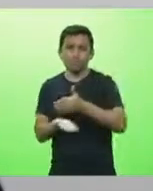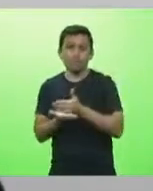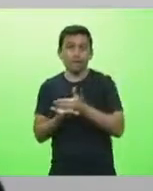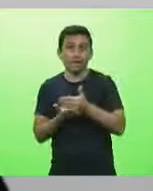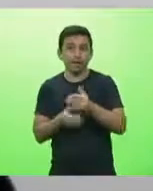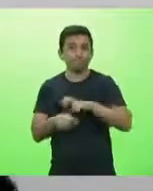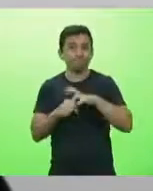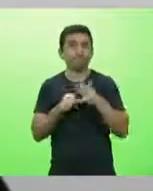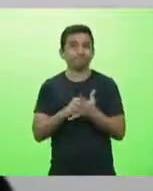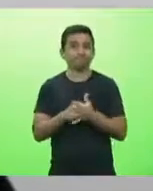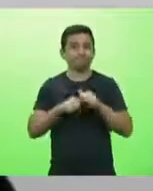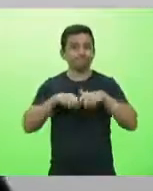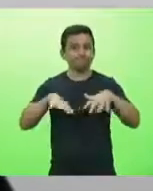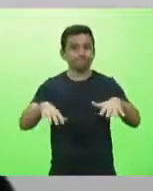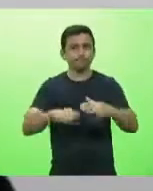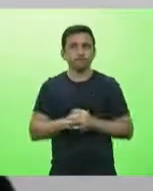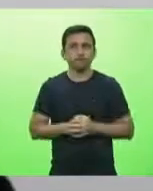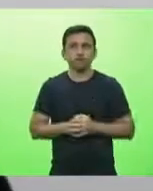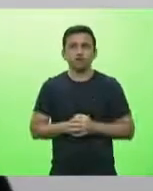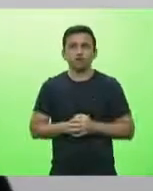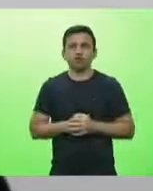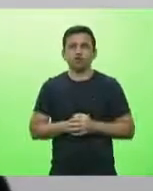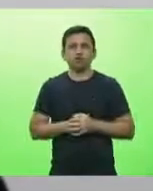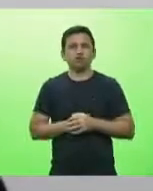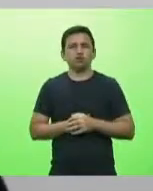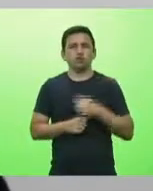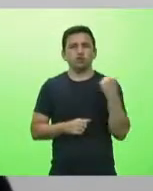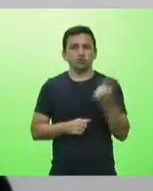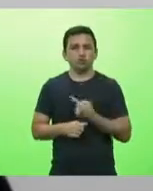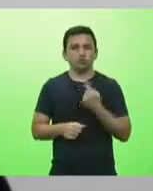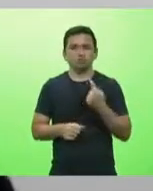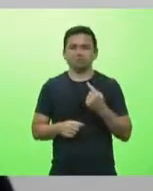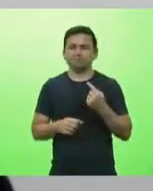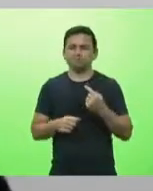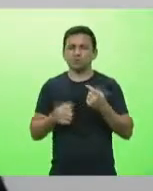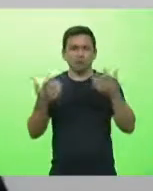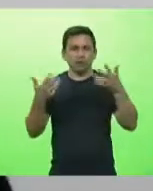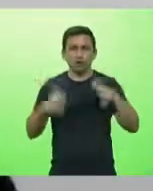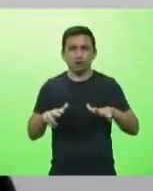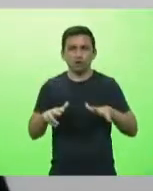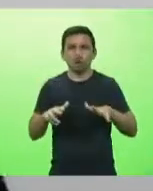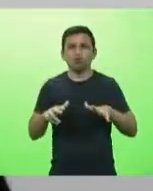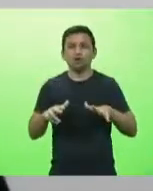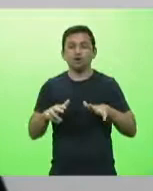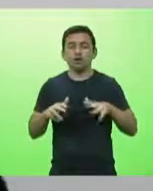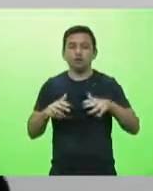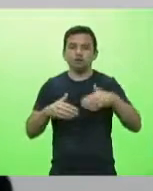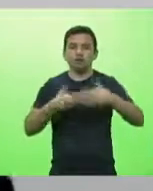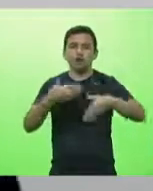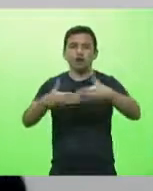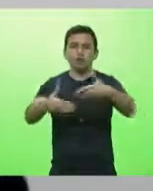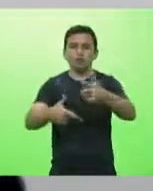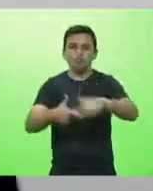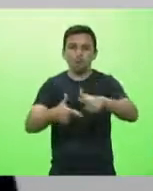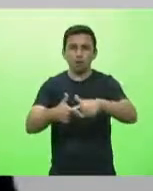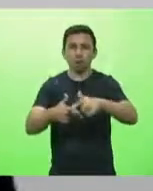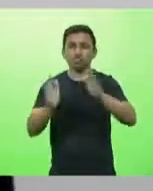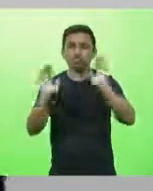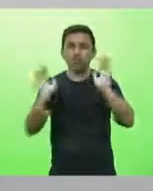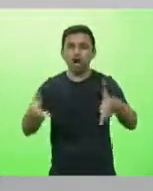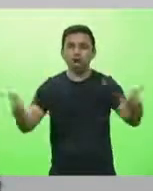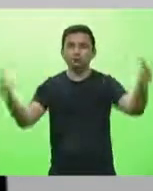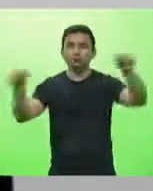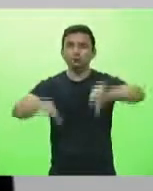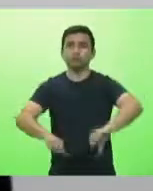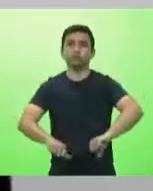19 não iremos viver uma catástrofe já estamos nela diz a nota do hospital